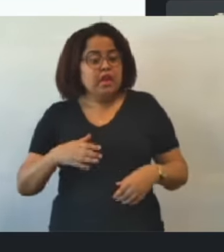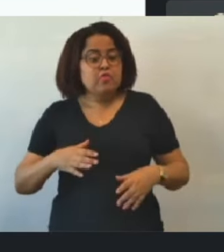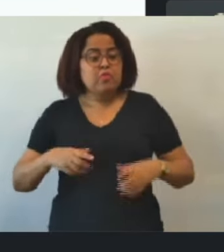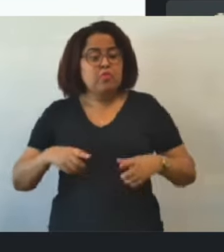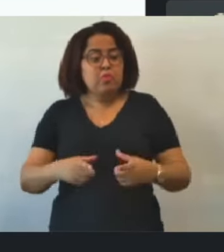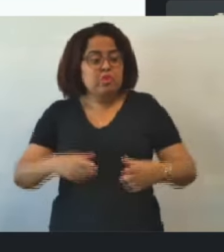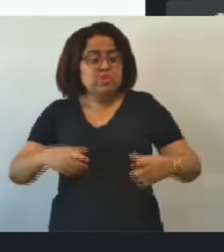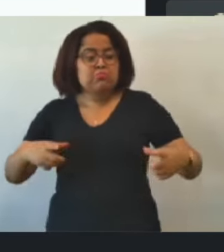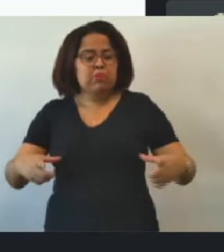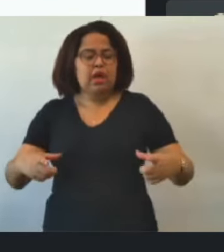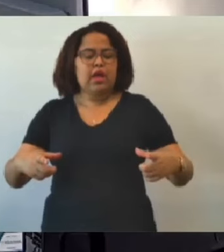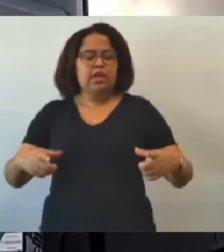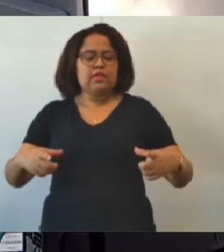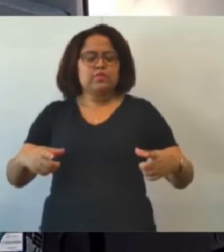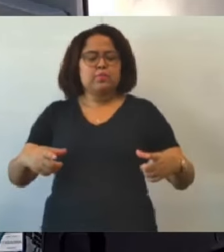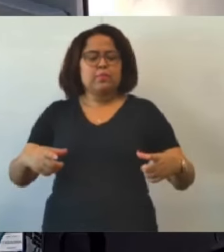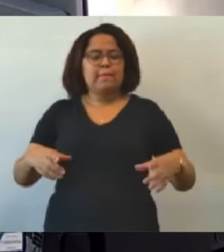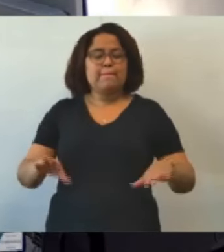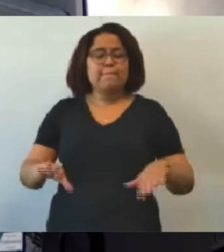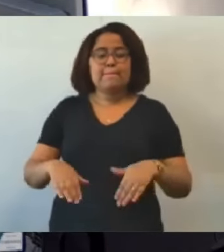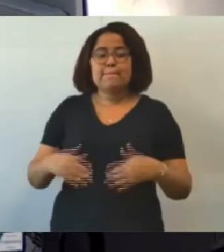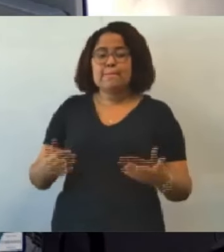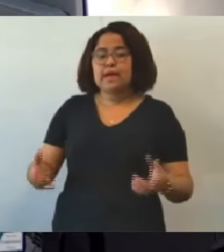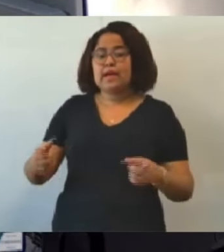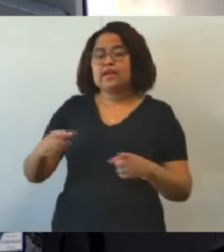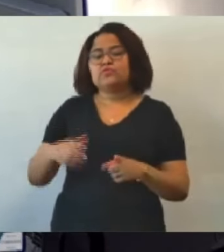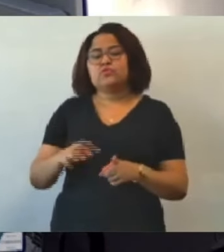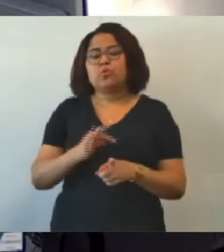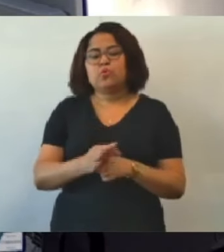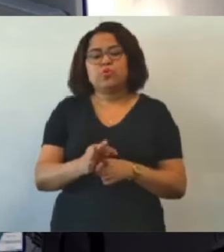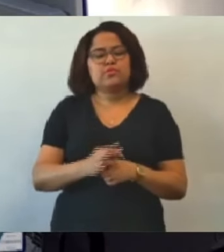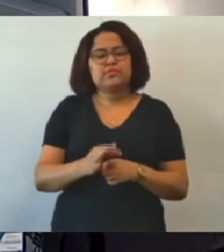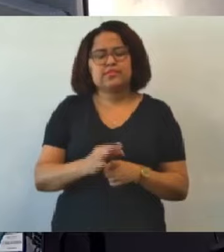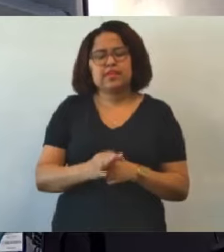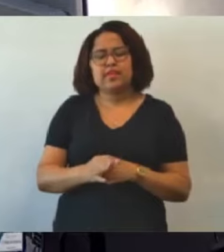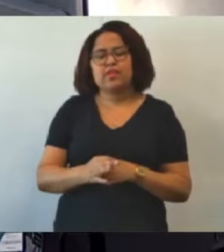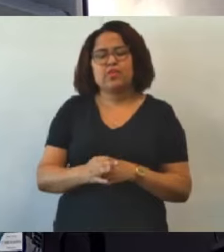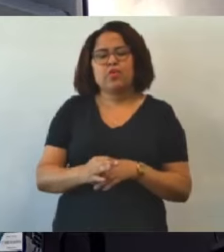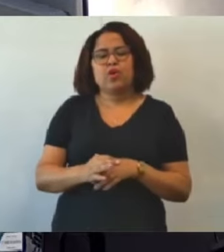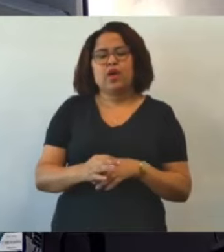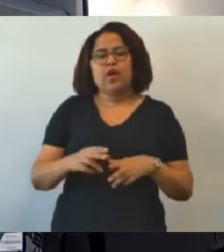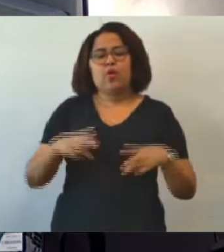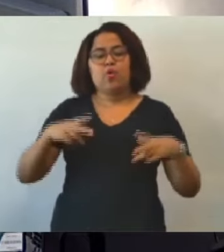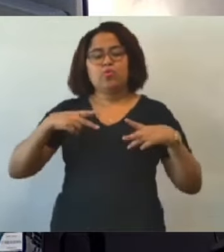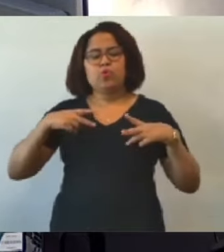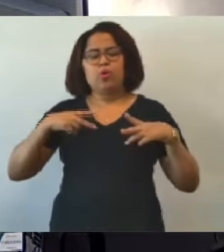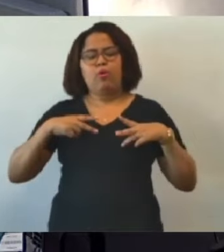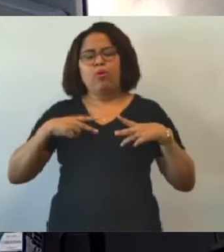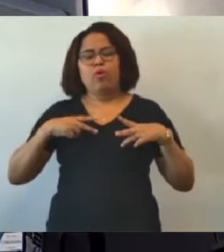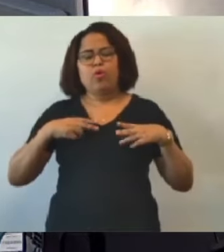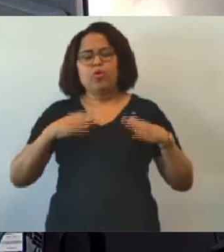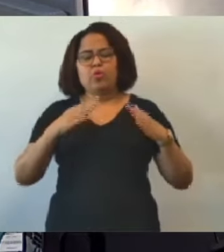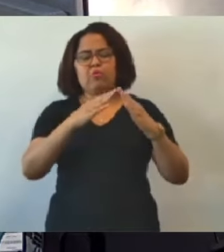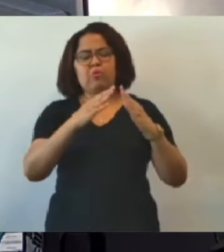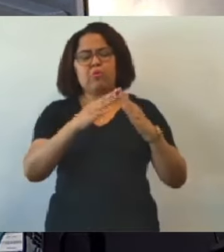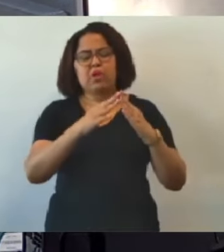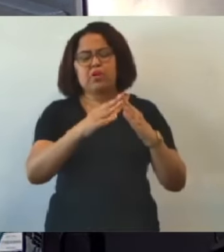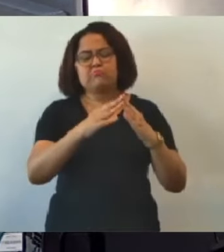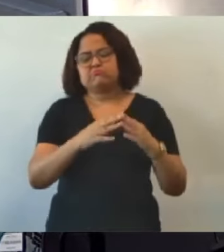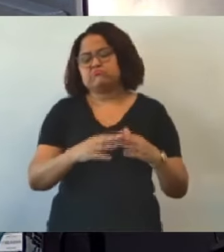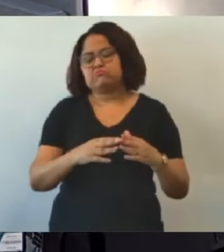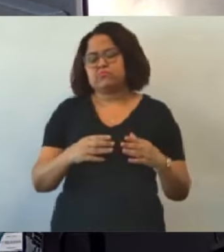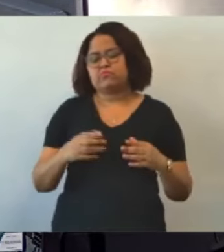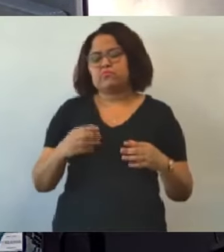o Conselho não consegue fazer essa estipulação com o proprietário, proprietário não autoriza a fazer o tipo de reforma. O Centro-Sul é alugado,